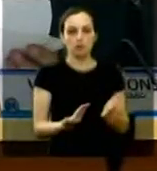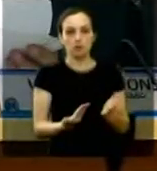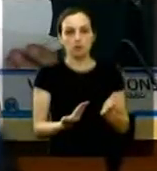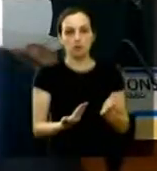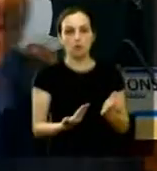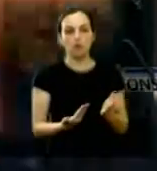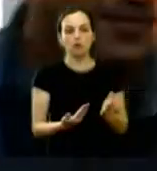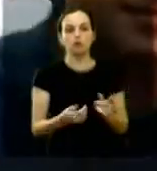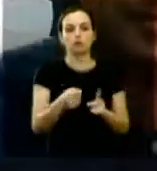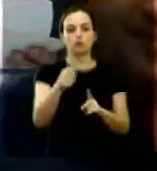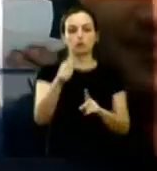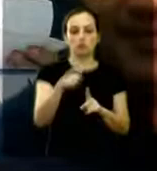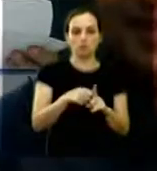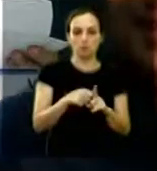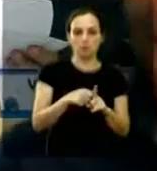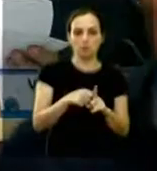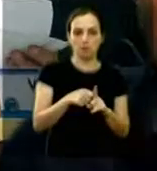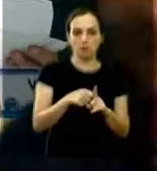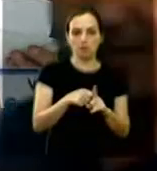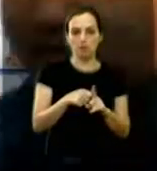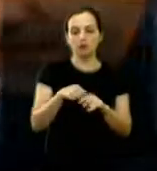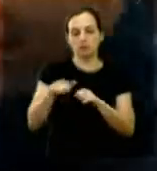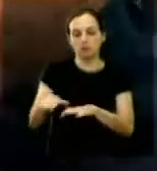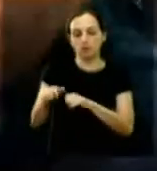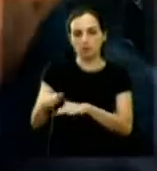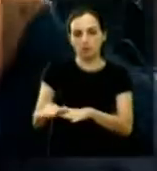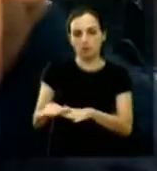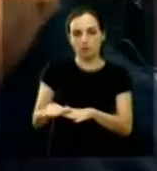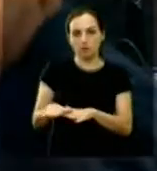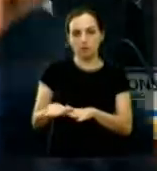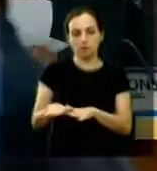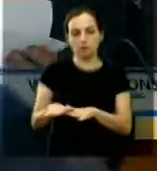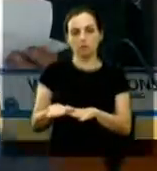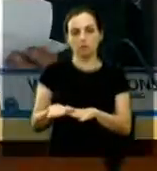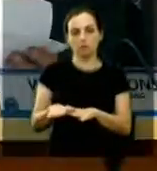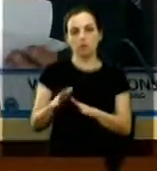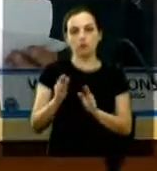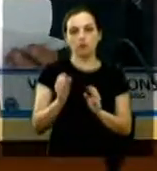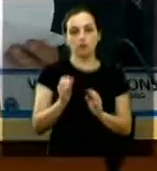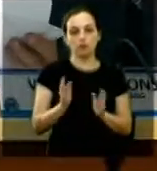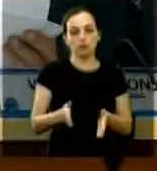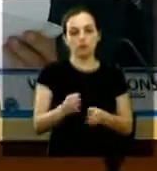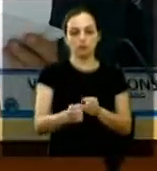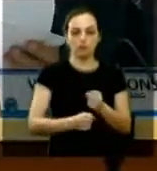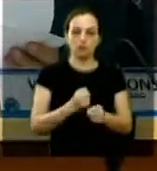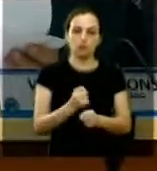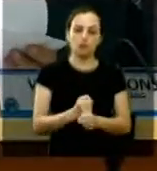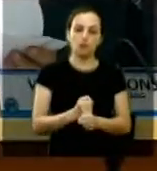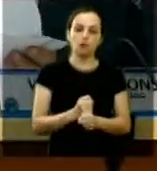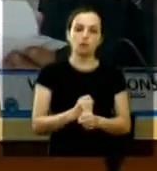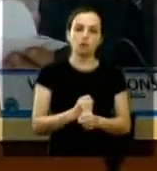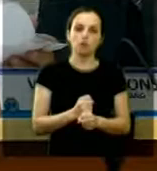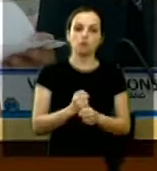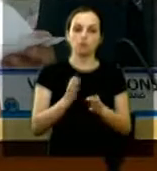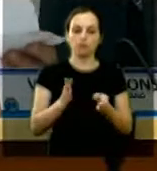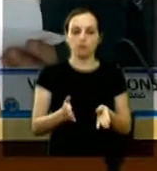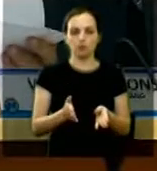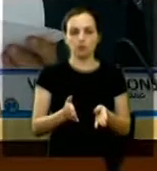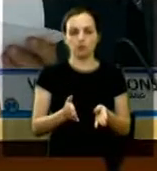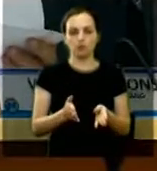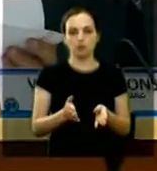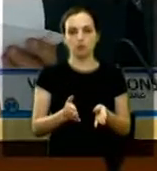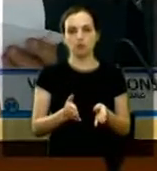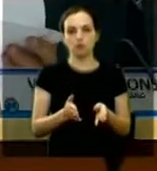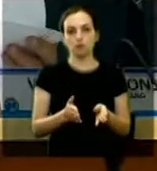2 edição 92 dia 7 setembro setembro de 2014 páginas 62 63 64